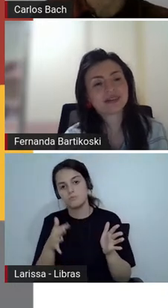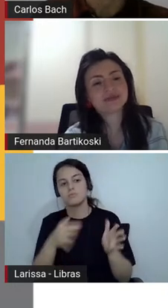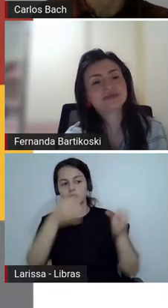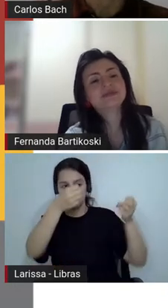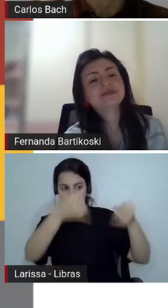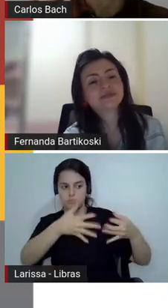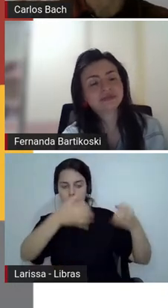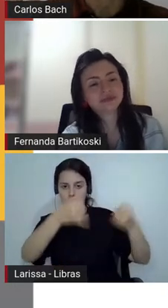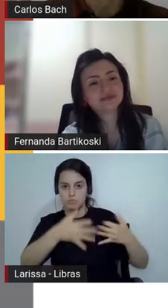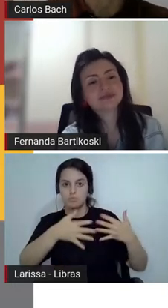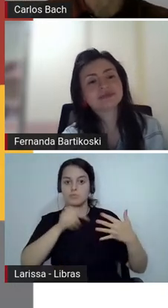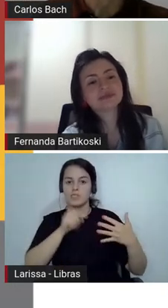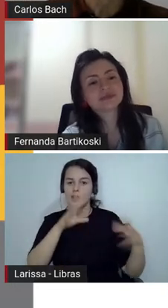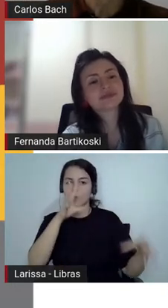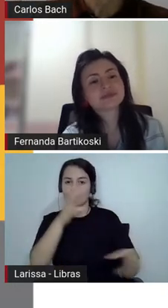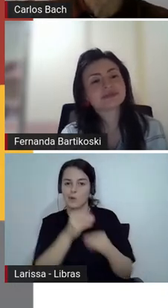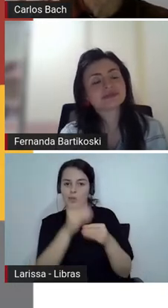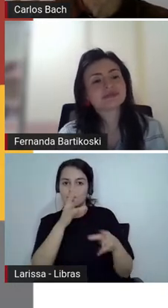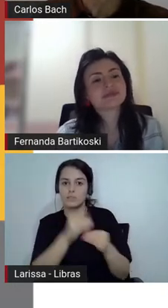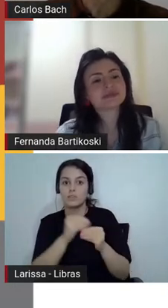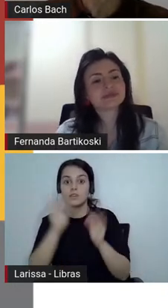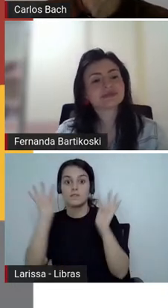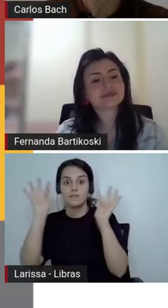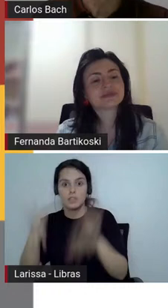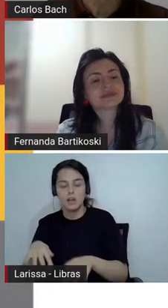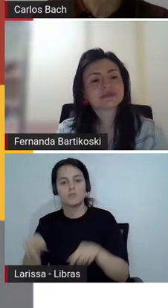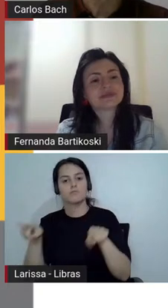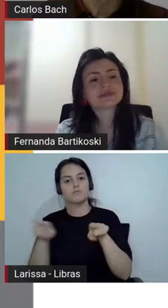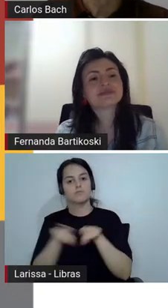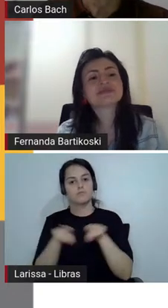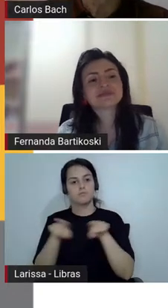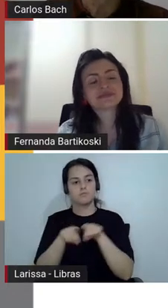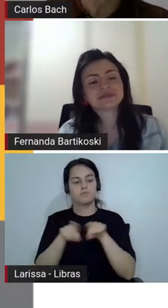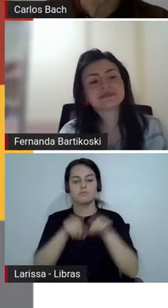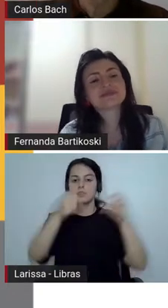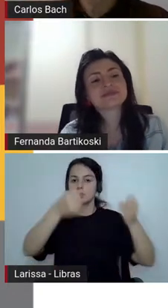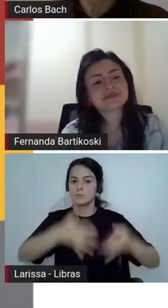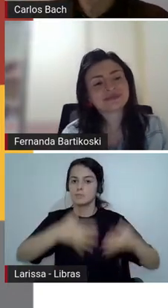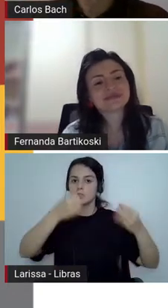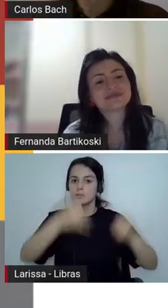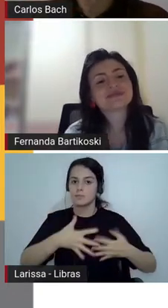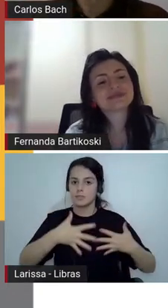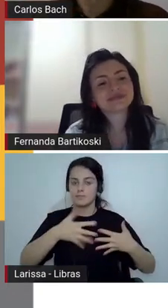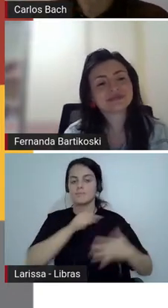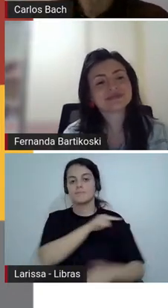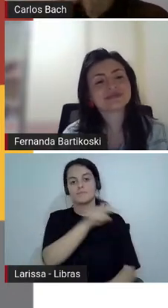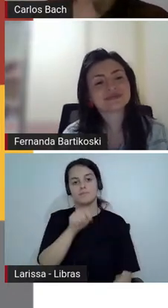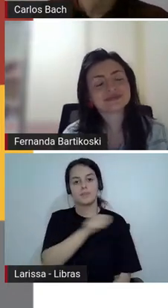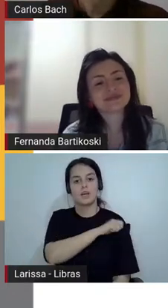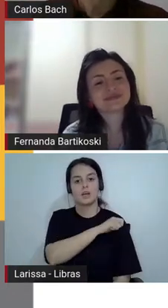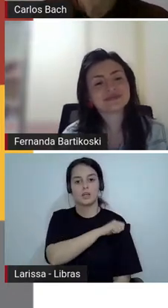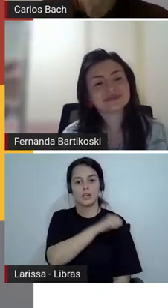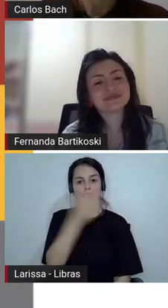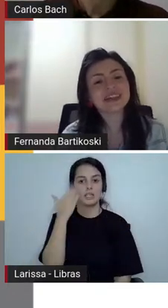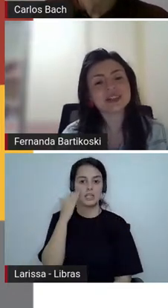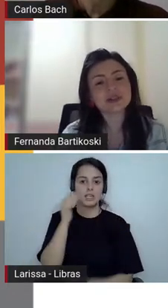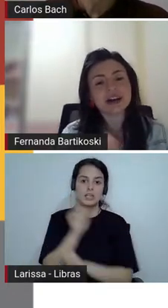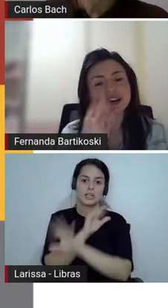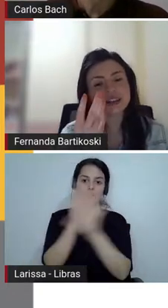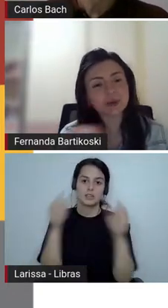E é nesse só vou, né, que a gente já perde ali, porque é muito mais, né, do que só ler, né.